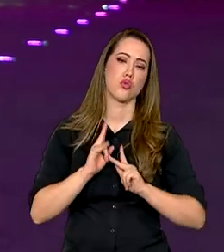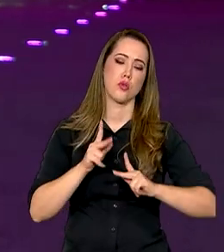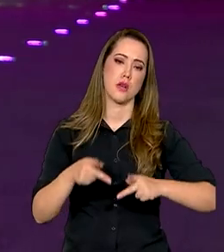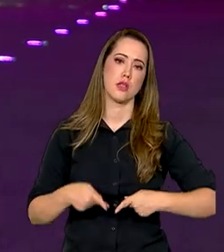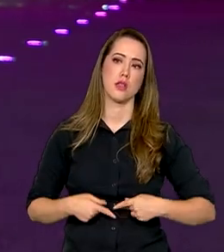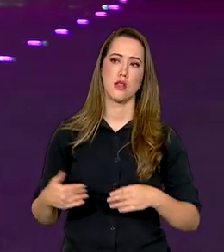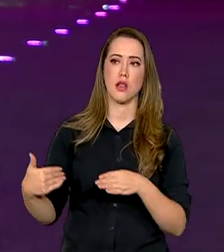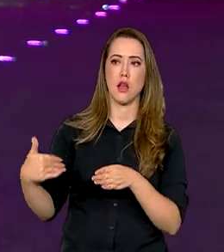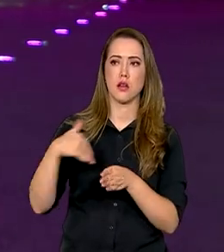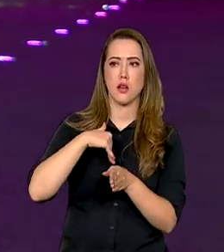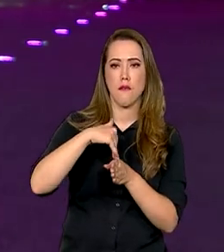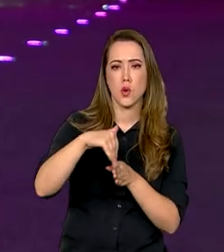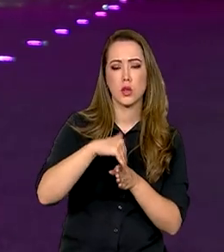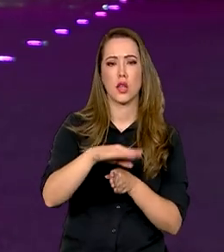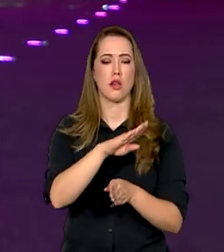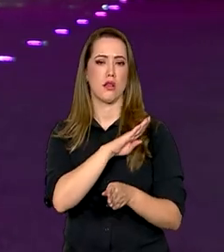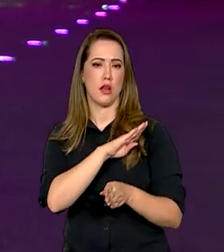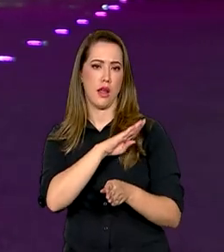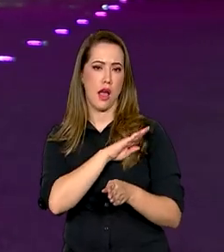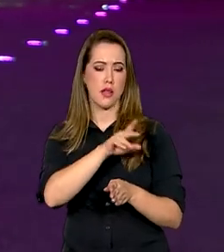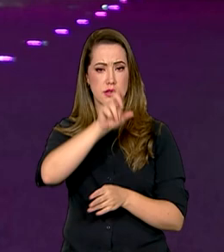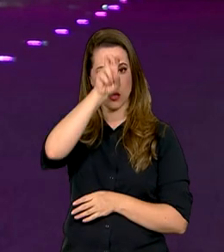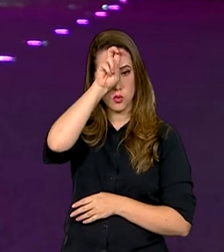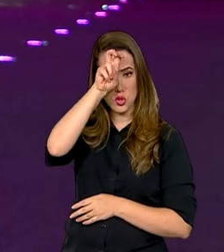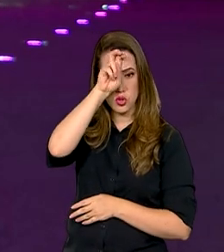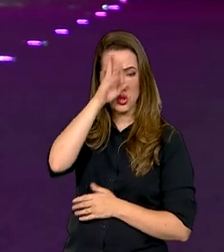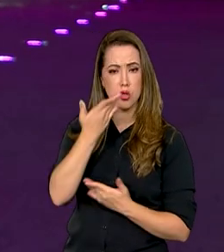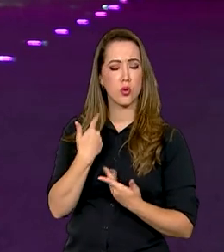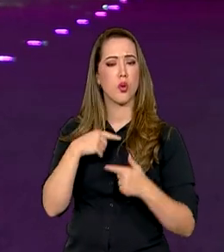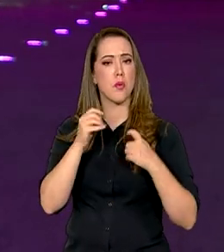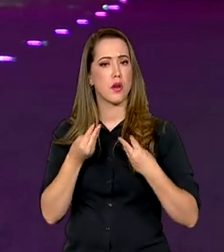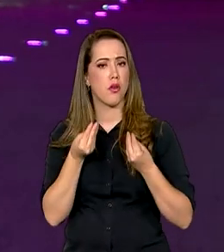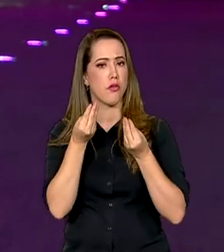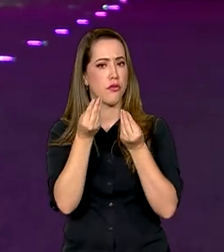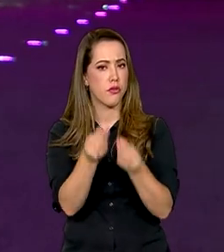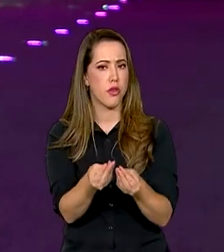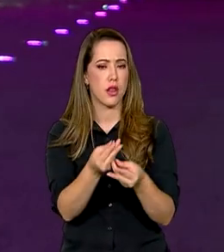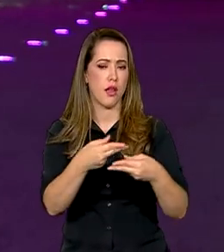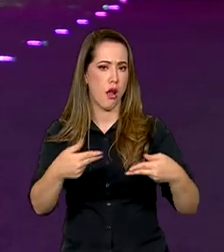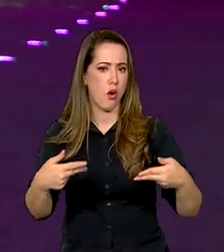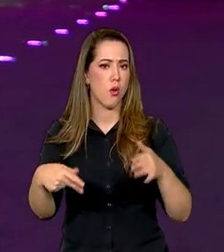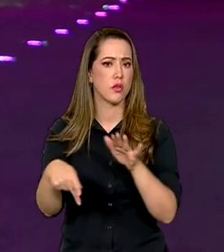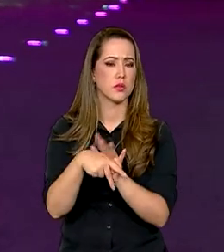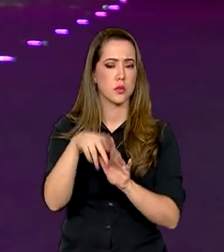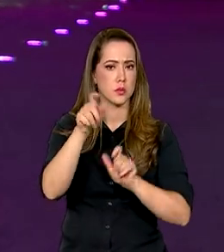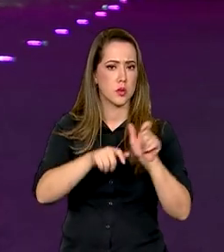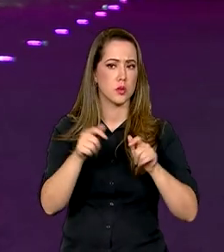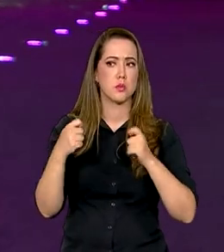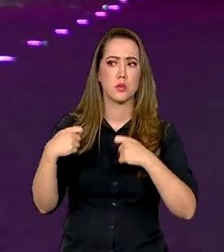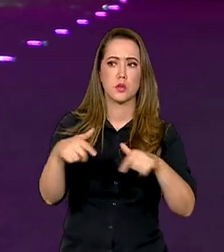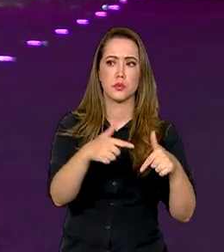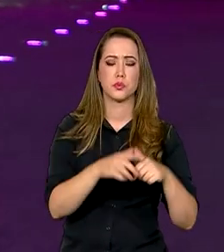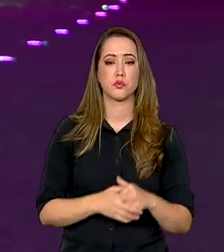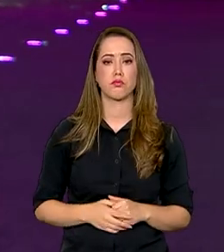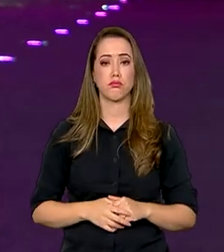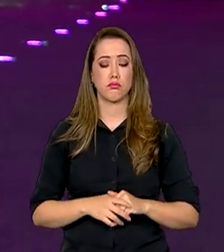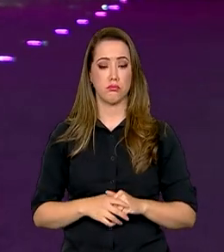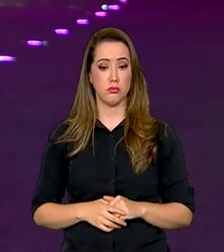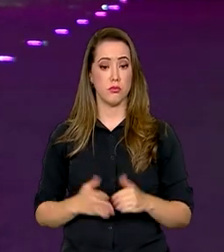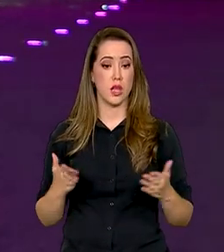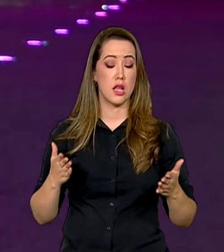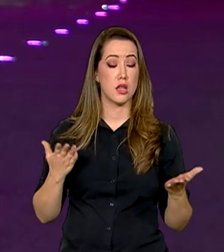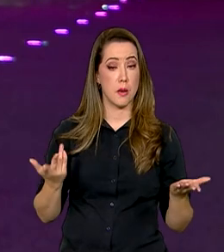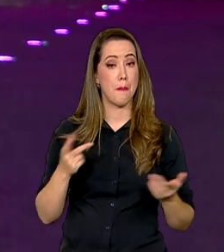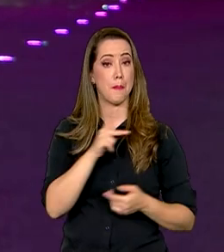entre a faixa de Gaza e o Egito para a passagem de suplementos e de civis. Na presidência